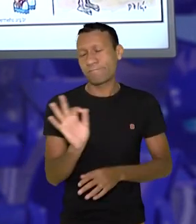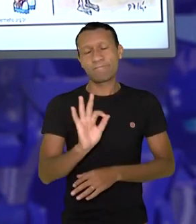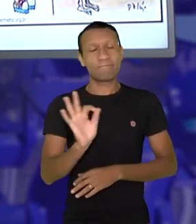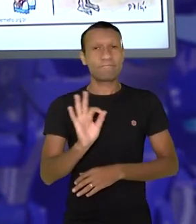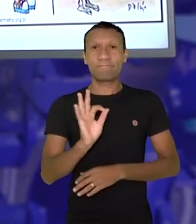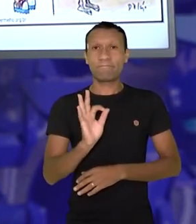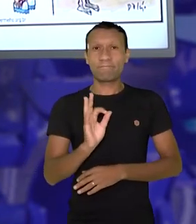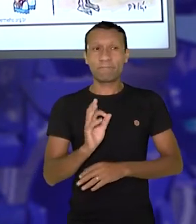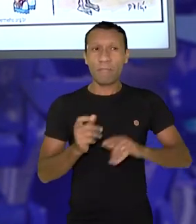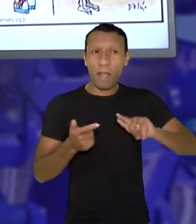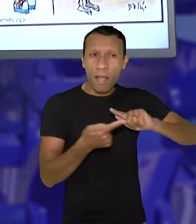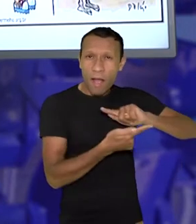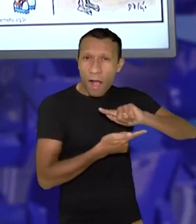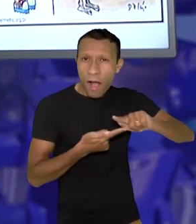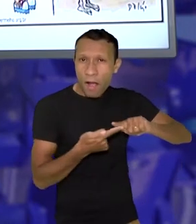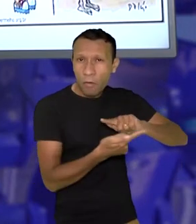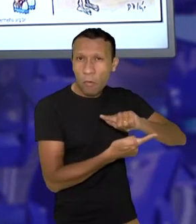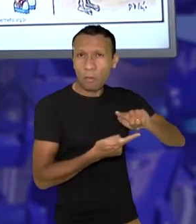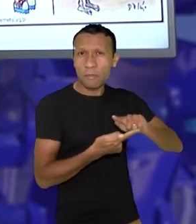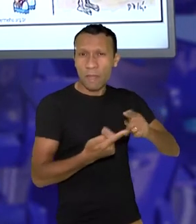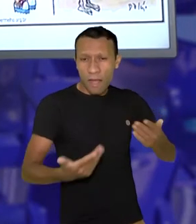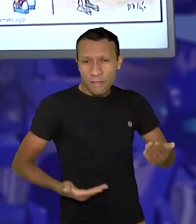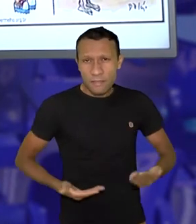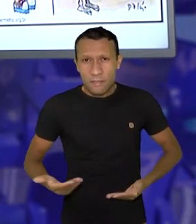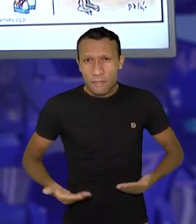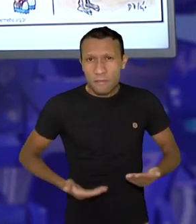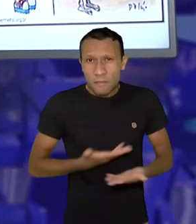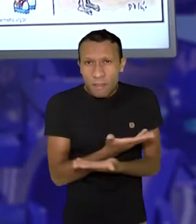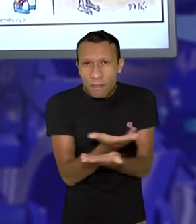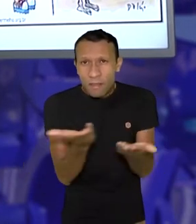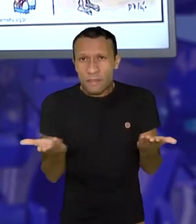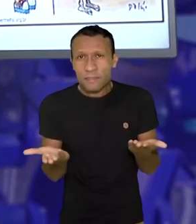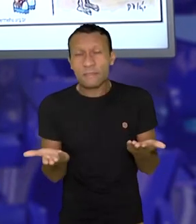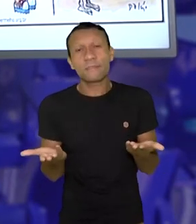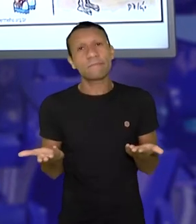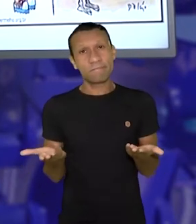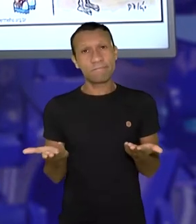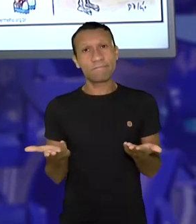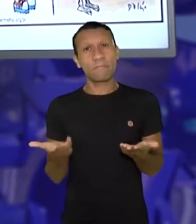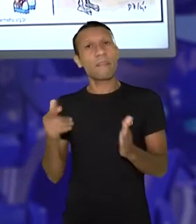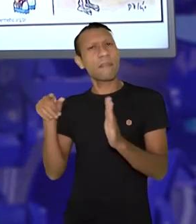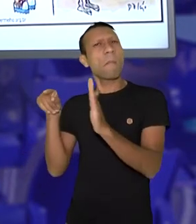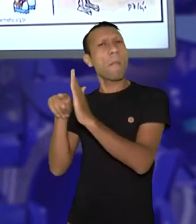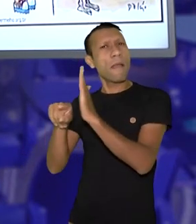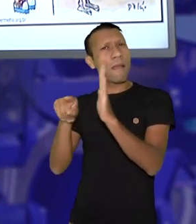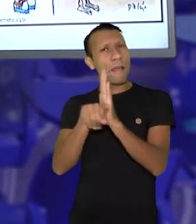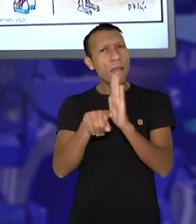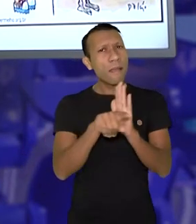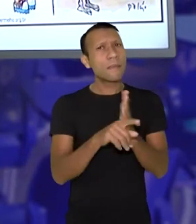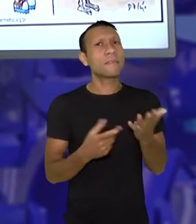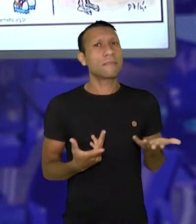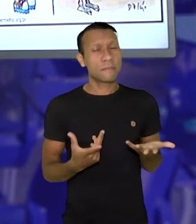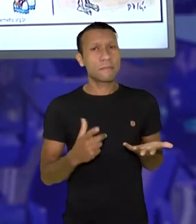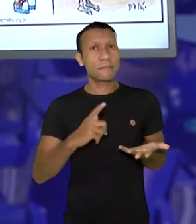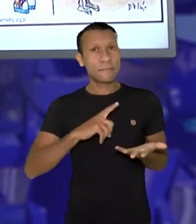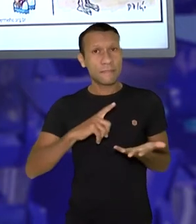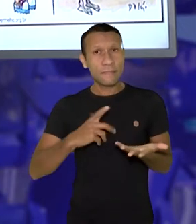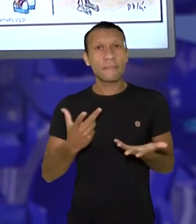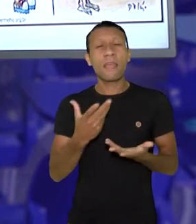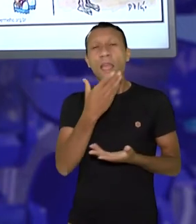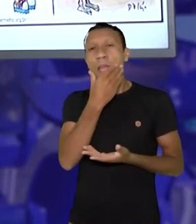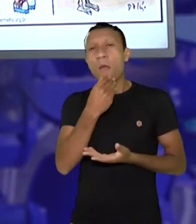que a globalização, ela está servindo a todos? É essa a grande pergunta e é essa a crítica que o maior